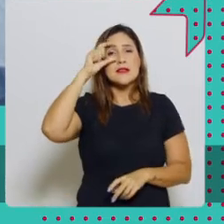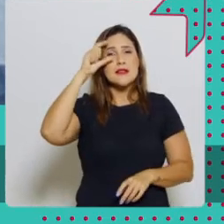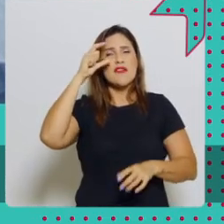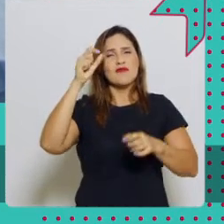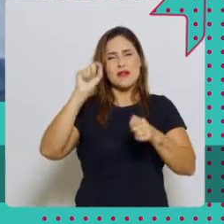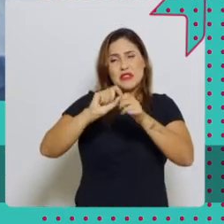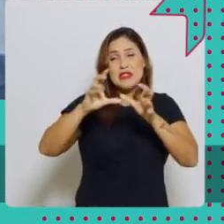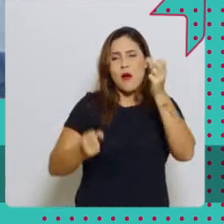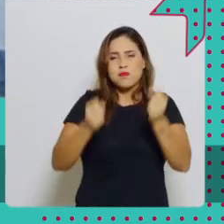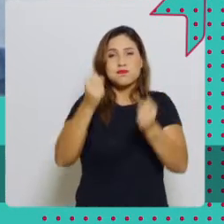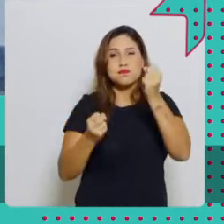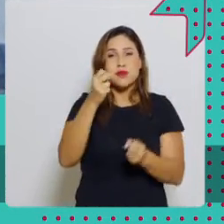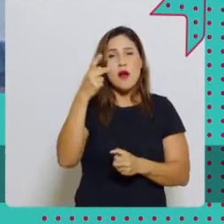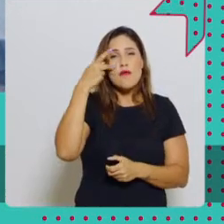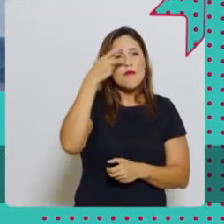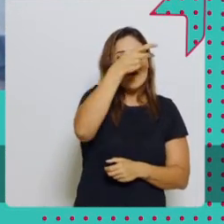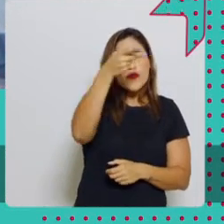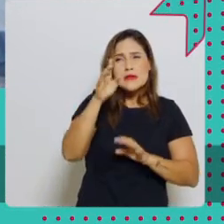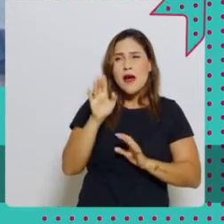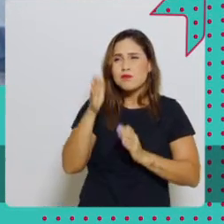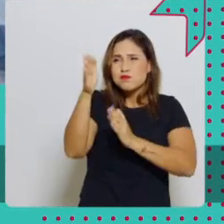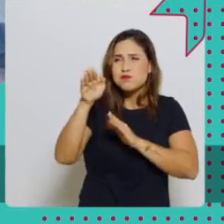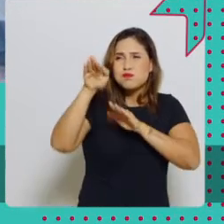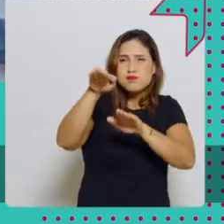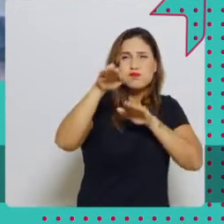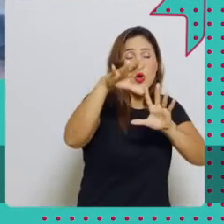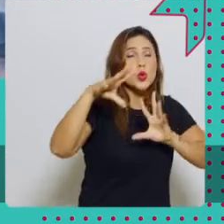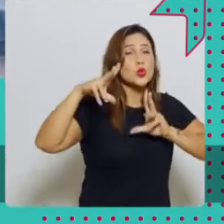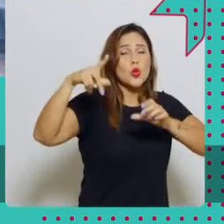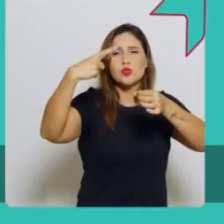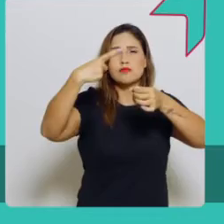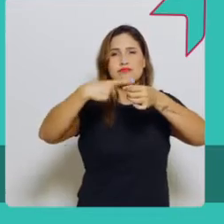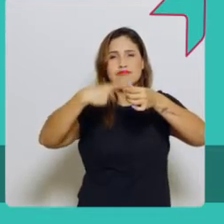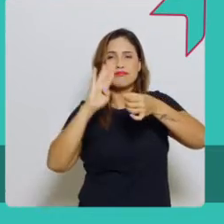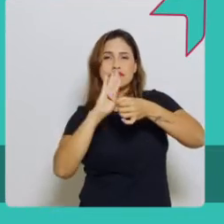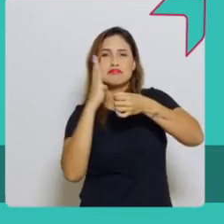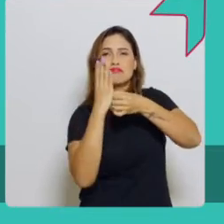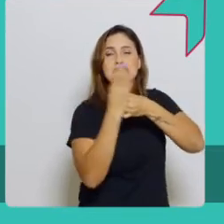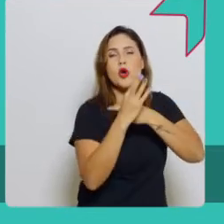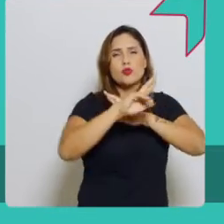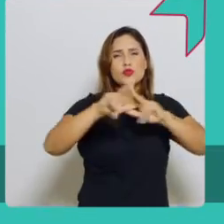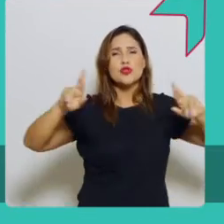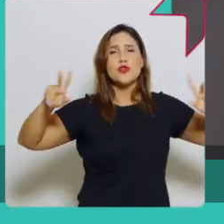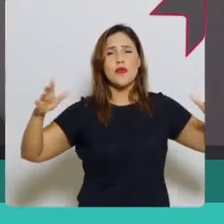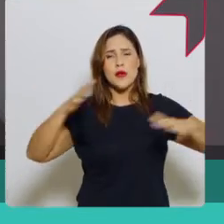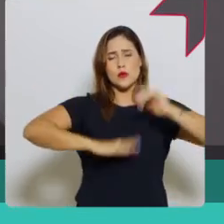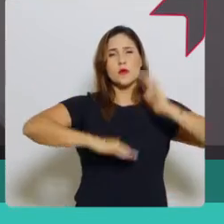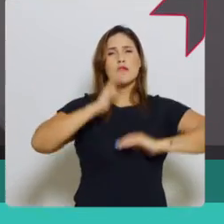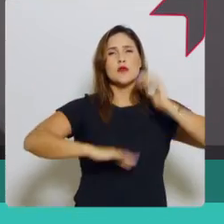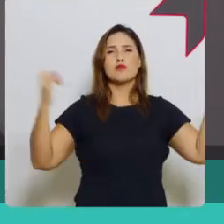criar a Unidade Móvel de Saúde, que toda semana visitará um distrito ou bairro da cidade com diversos profissionais como dentistas,